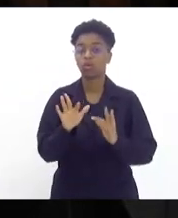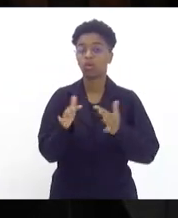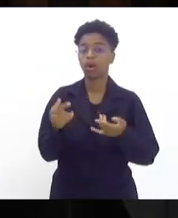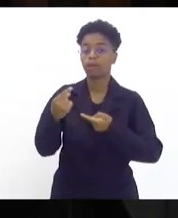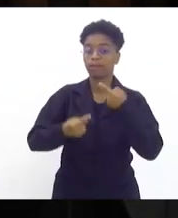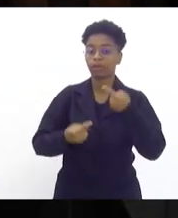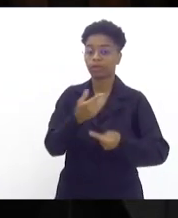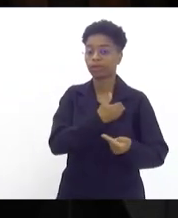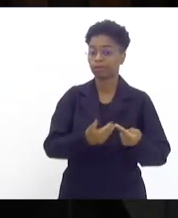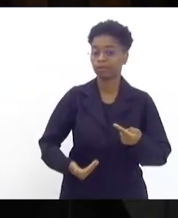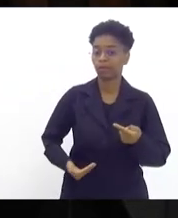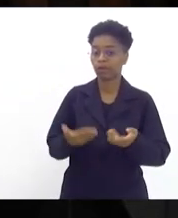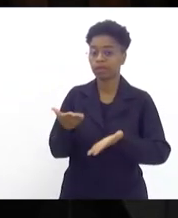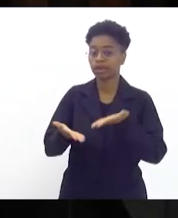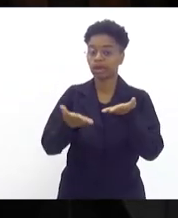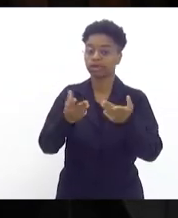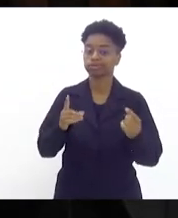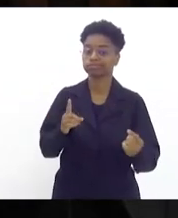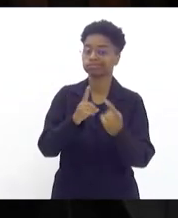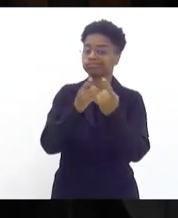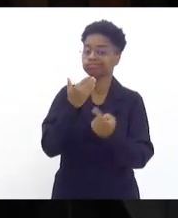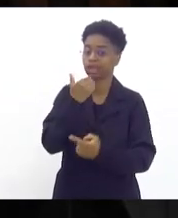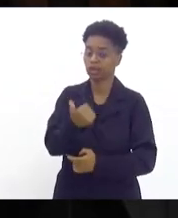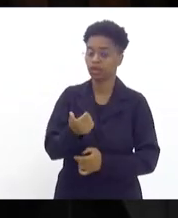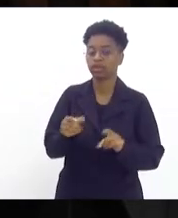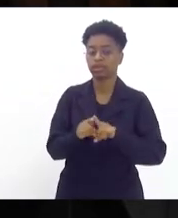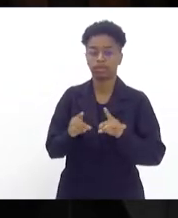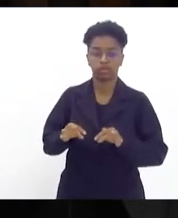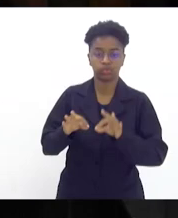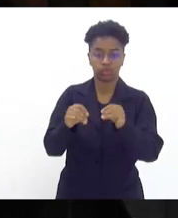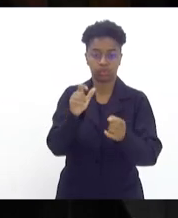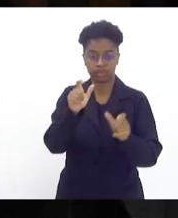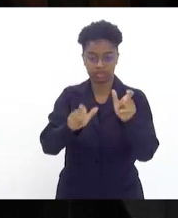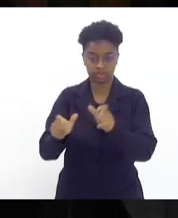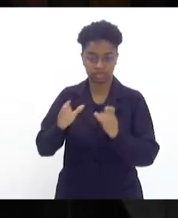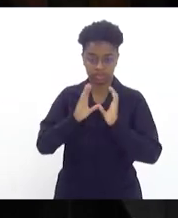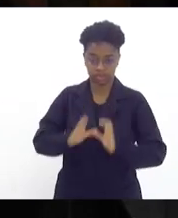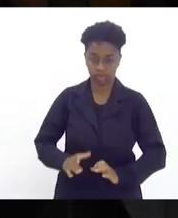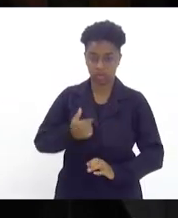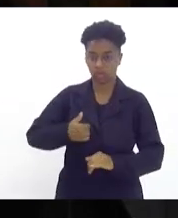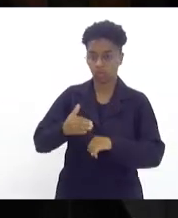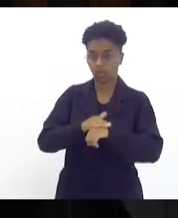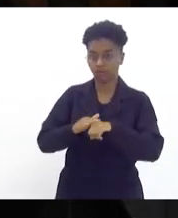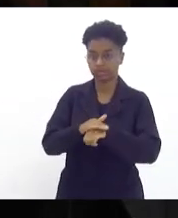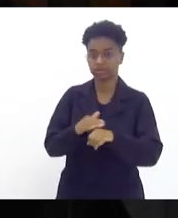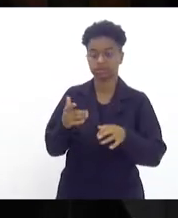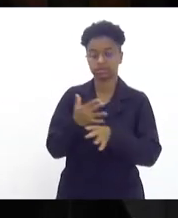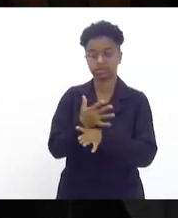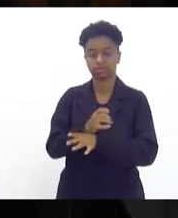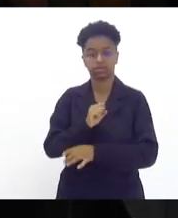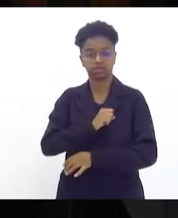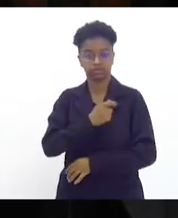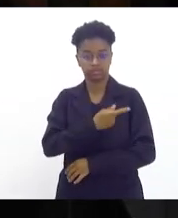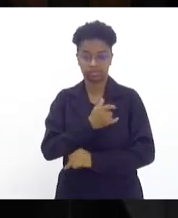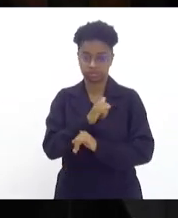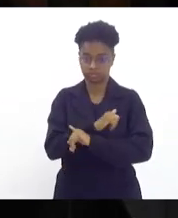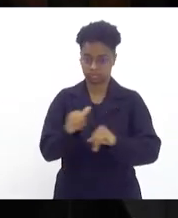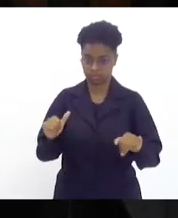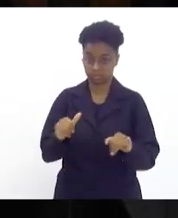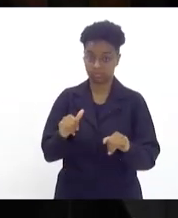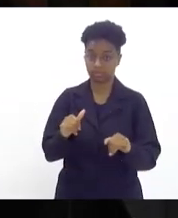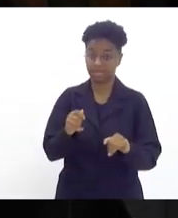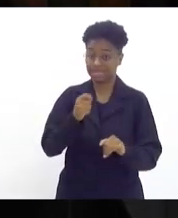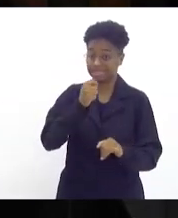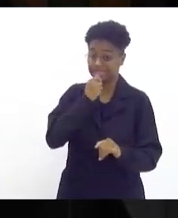política pública que lhe atende. E todos os cidadãos que eu conversei na minha cidade de São Gonçalo, eles dizem que